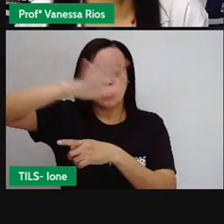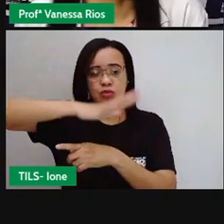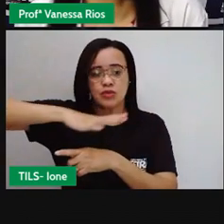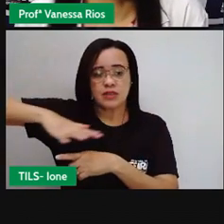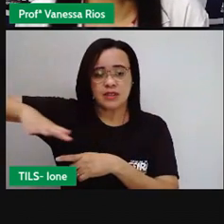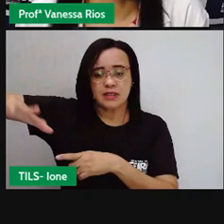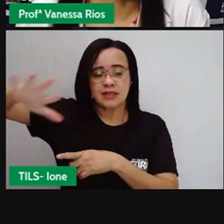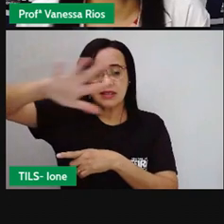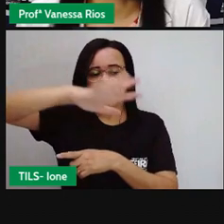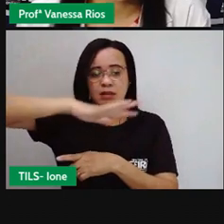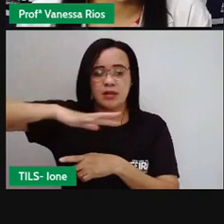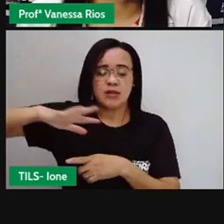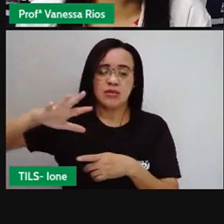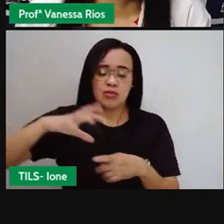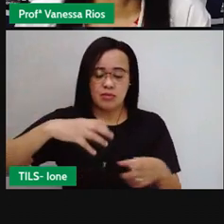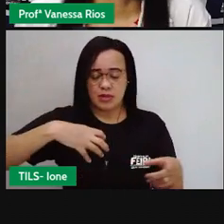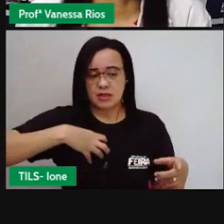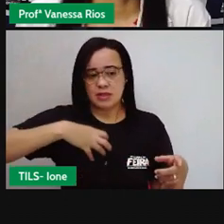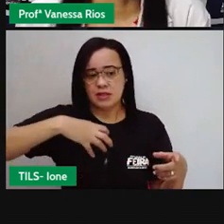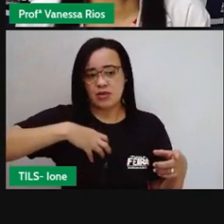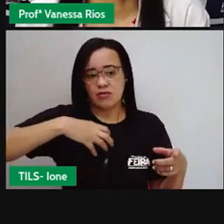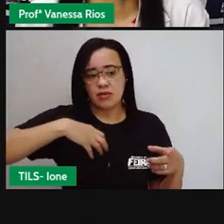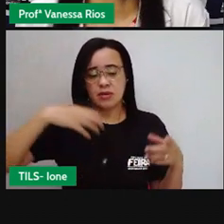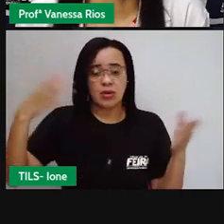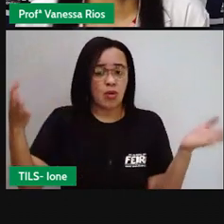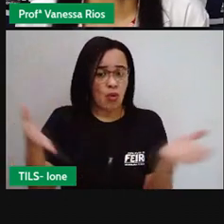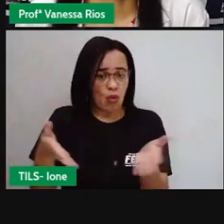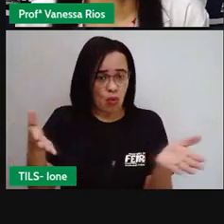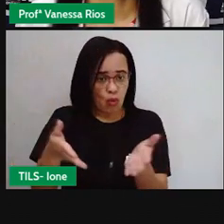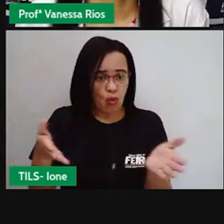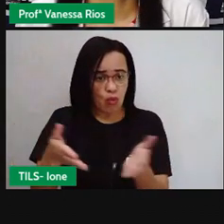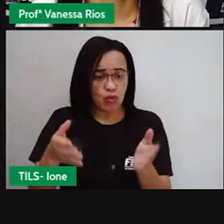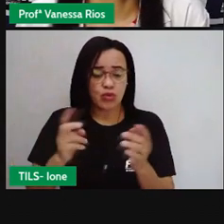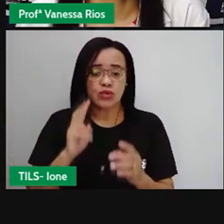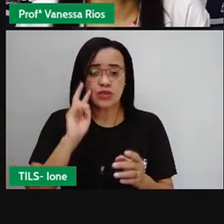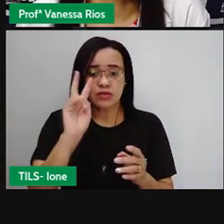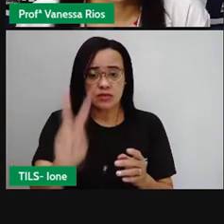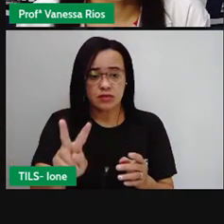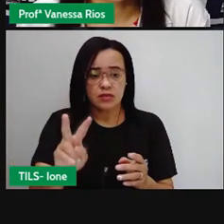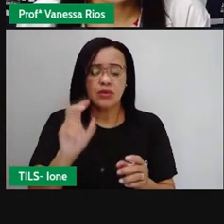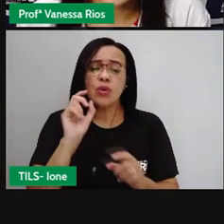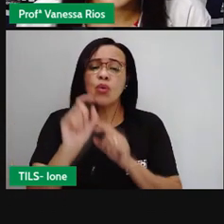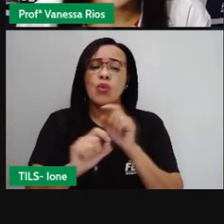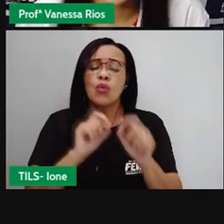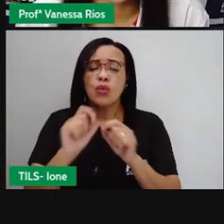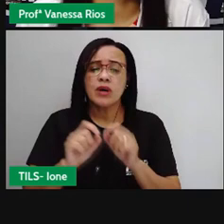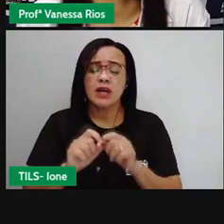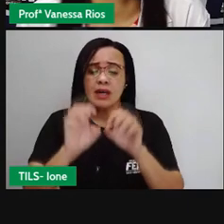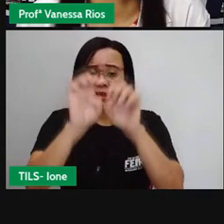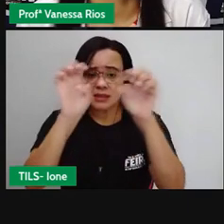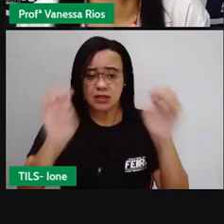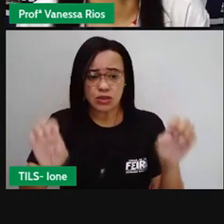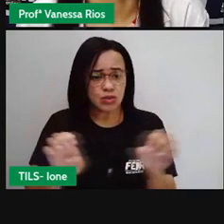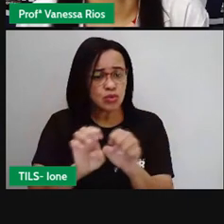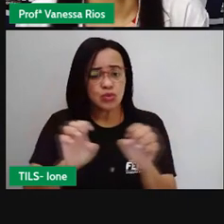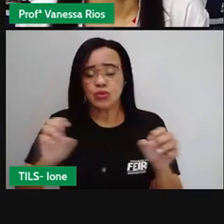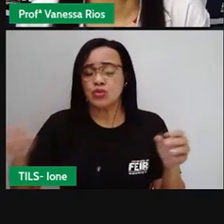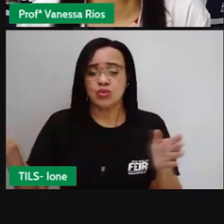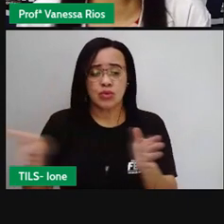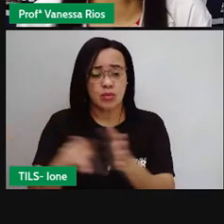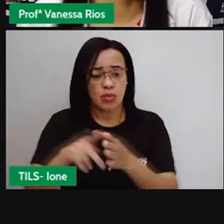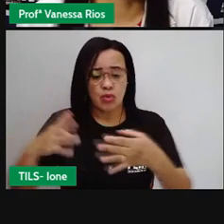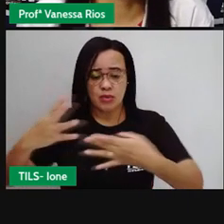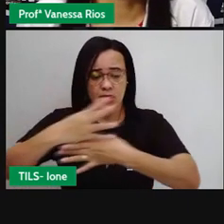Salvador, uma imagem atual. Onde a gente pode observar todas as estruturas urbanas da cidade, com